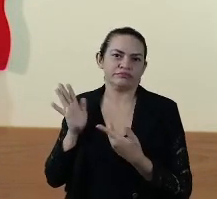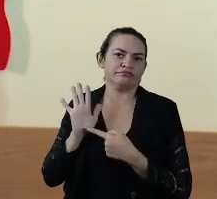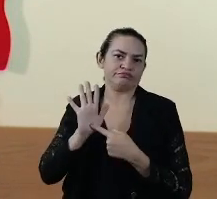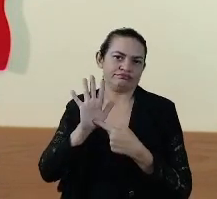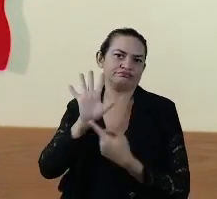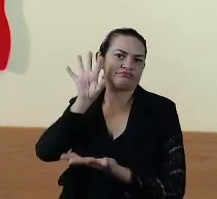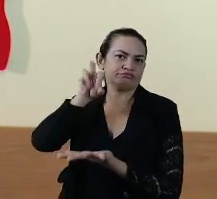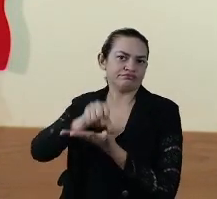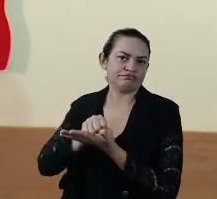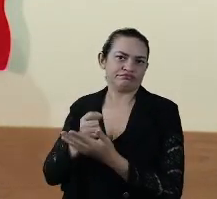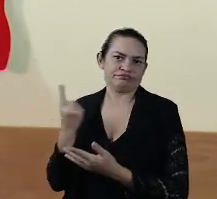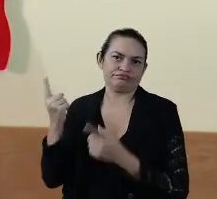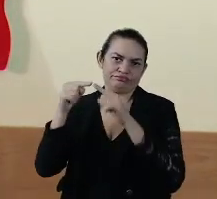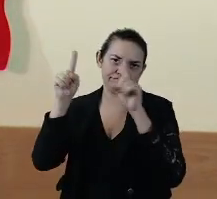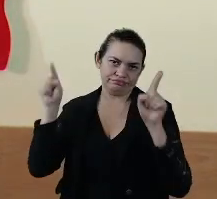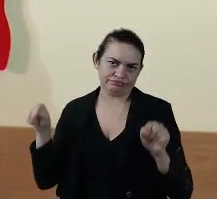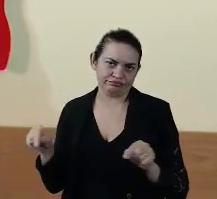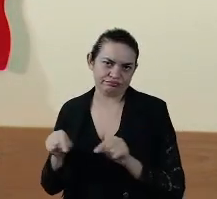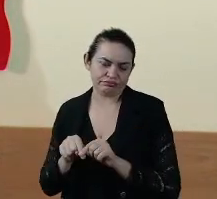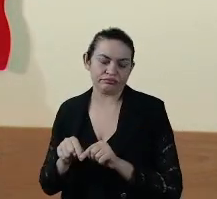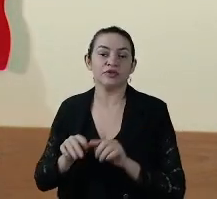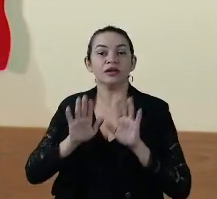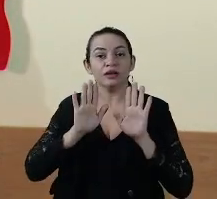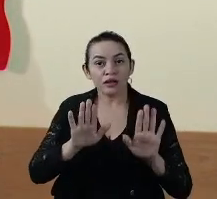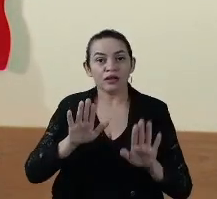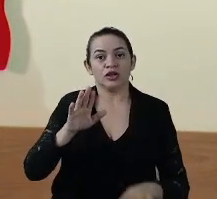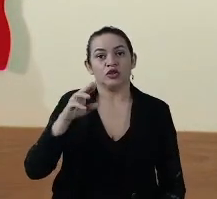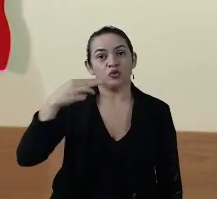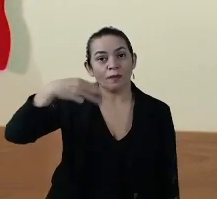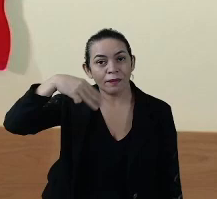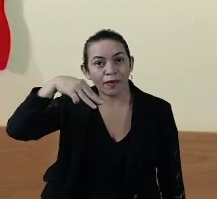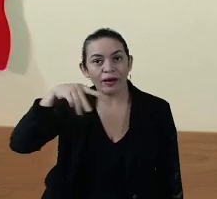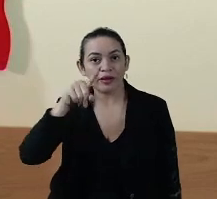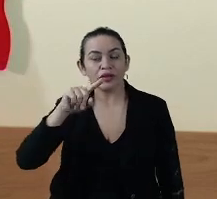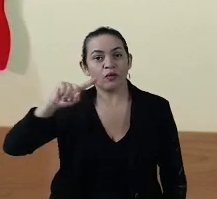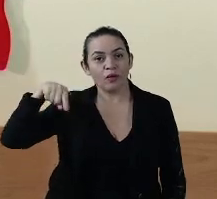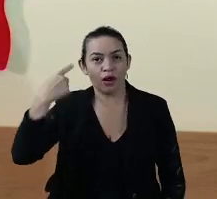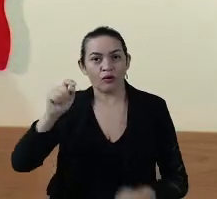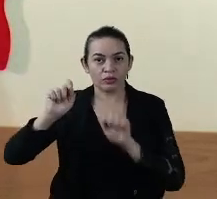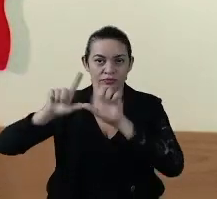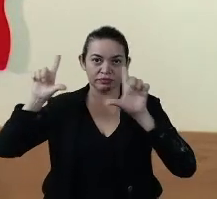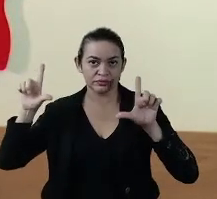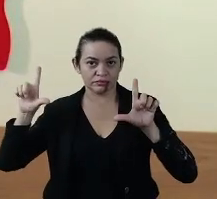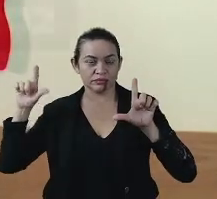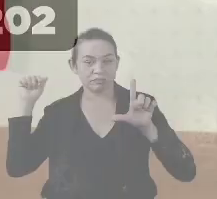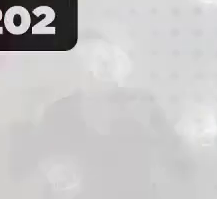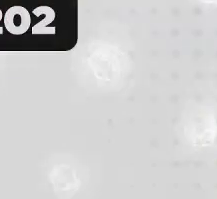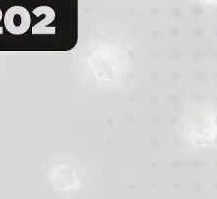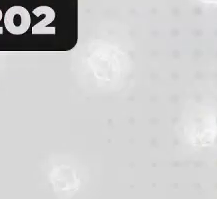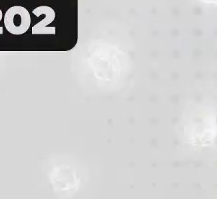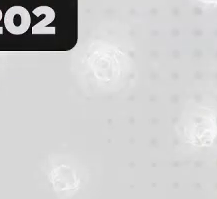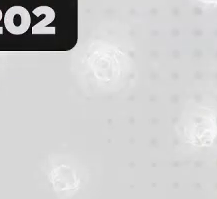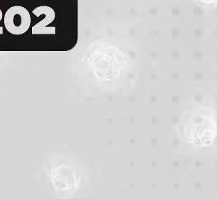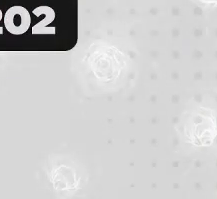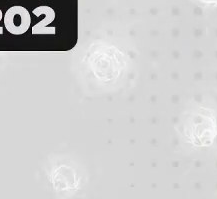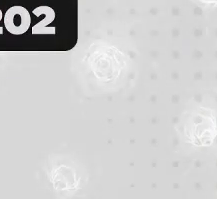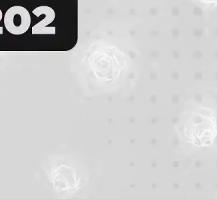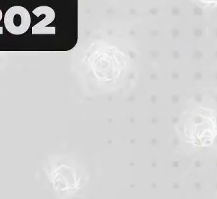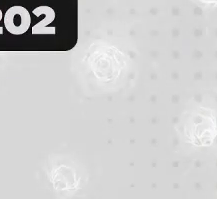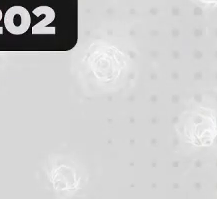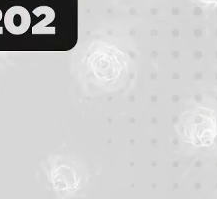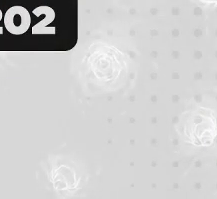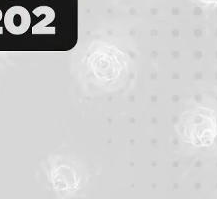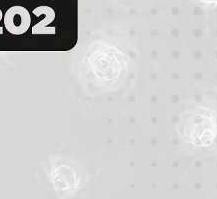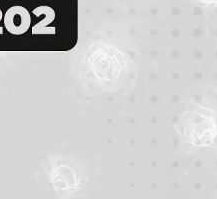registrada aqui. No caso do Maranhão, que é a tela seguinte, isso faz com que, de semana a